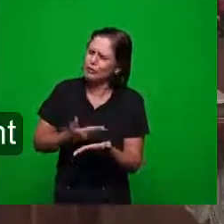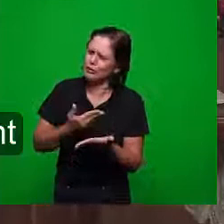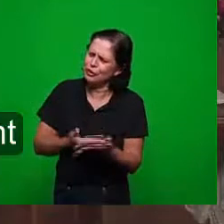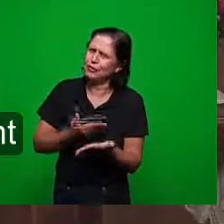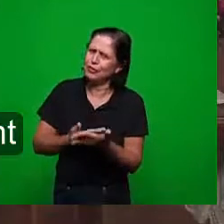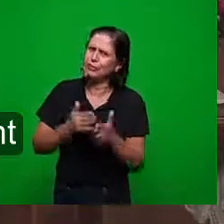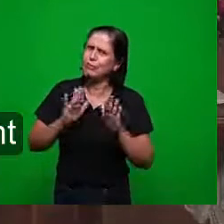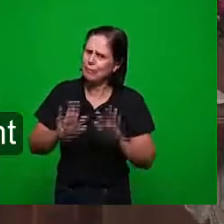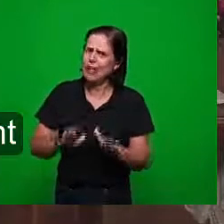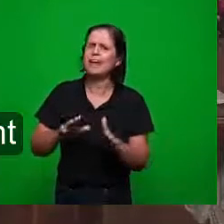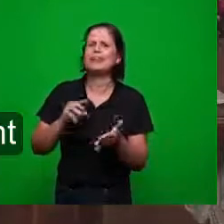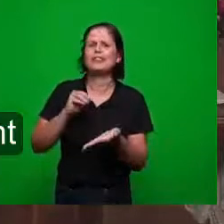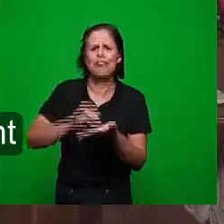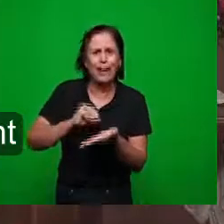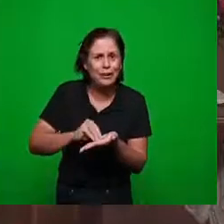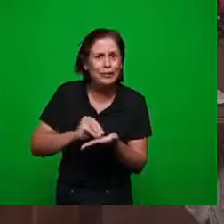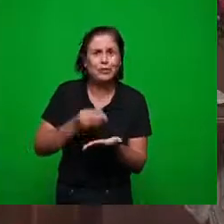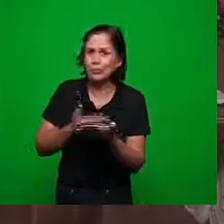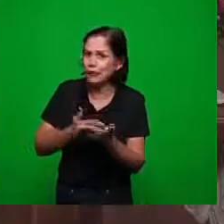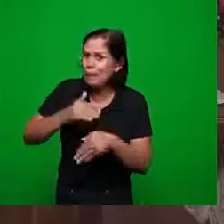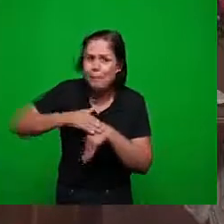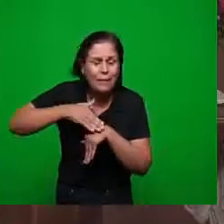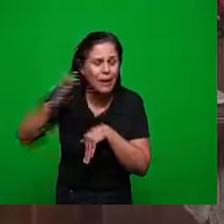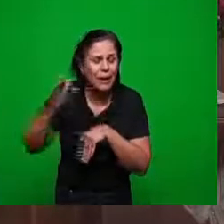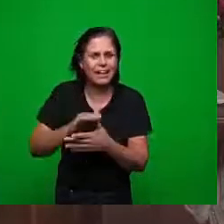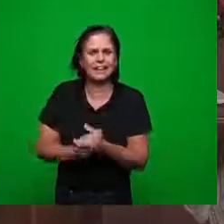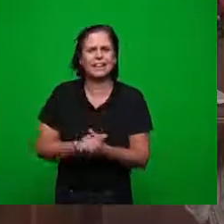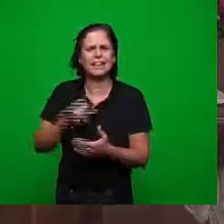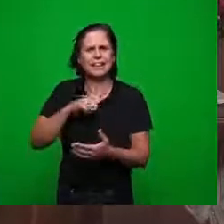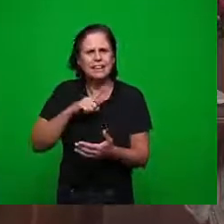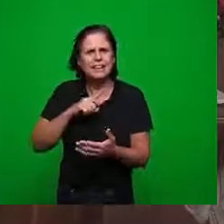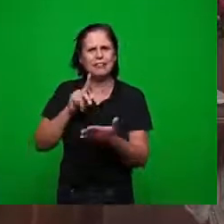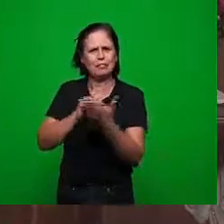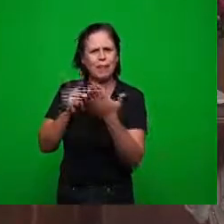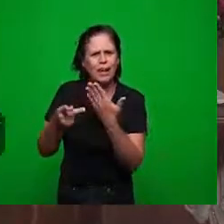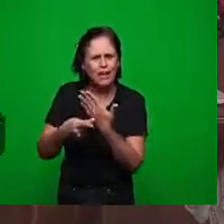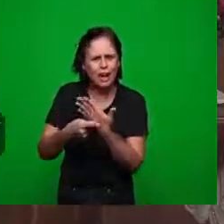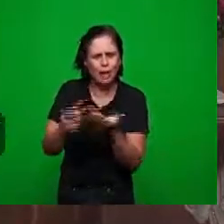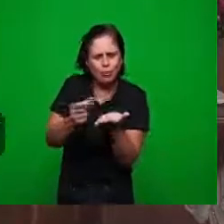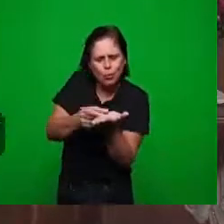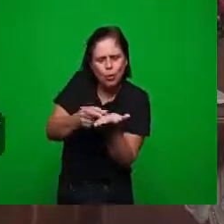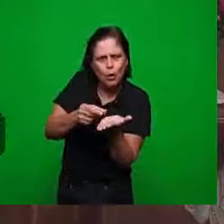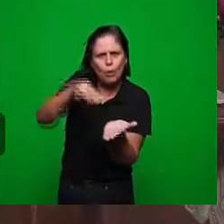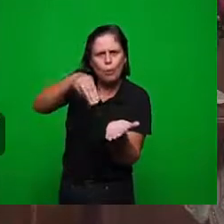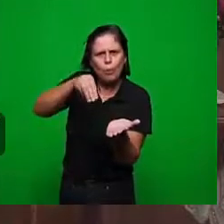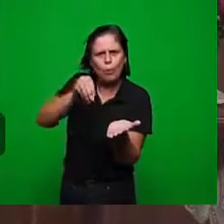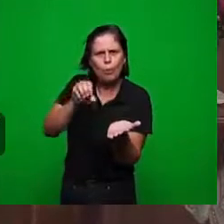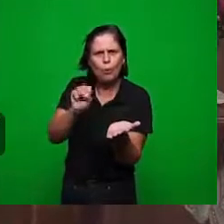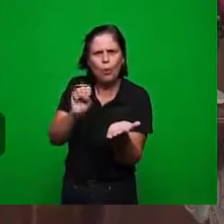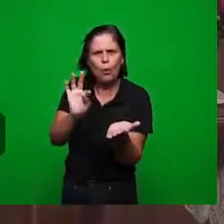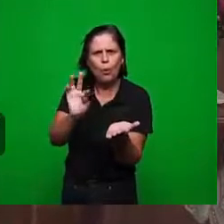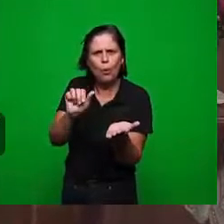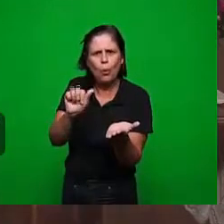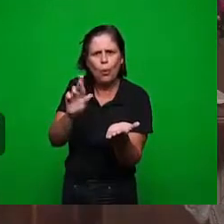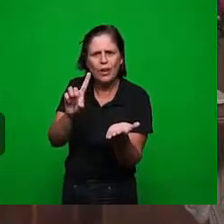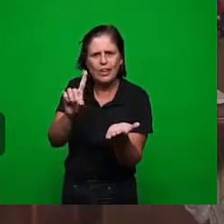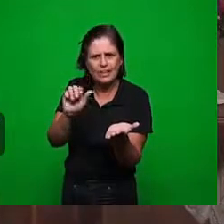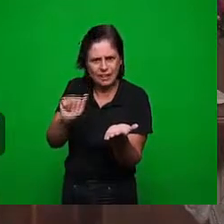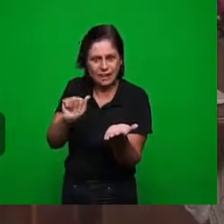do grão de mostarda nós fazemos aqui a operação do senhor espírito de inteligência ou